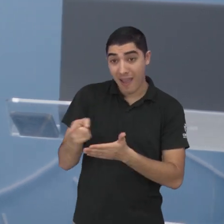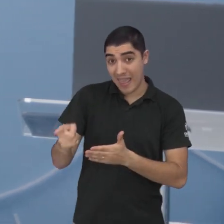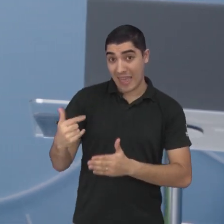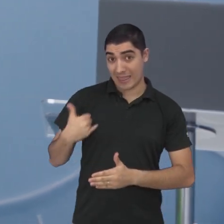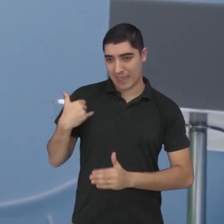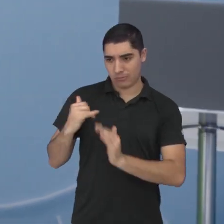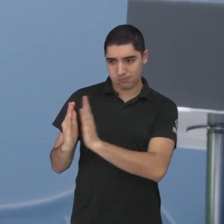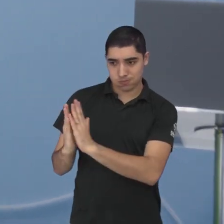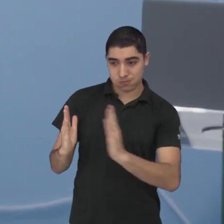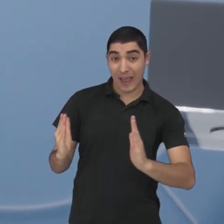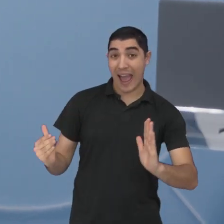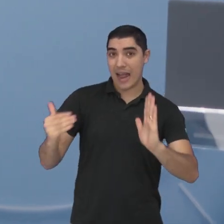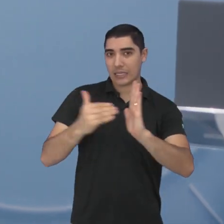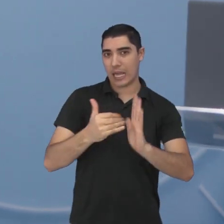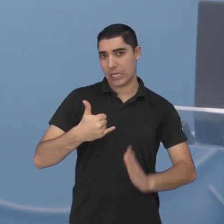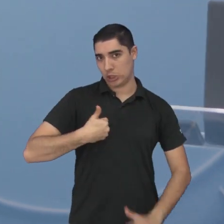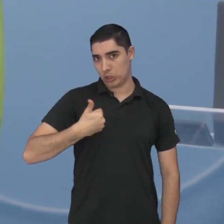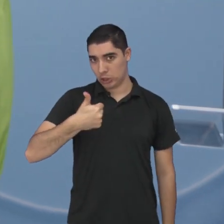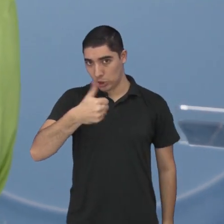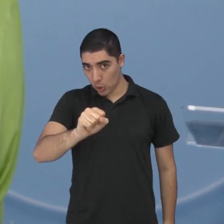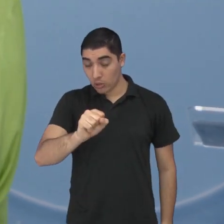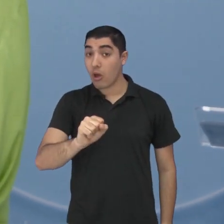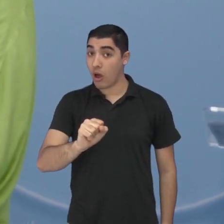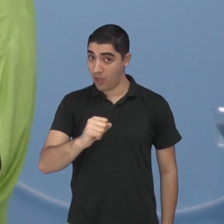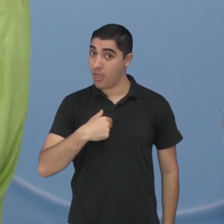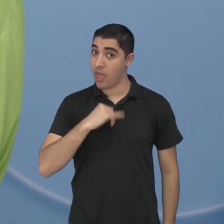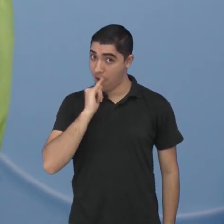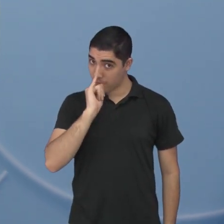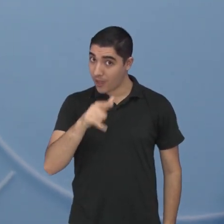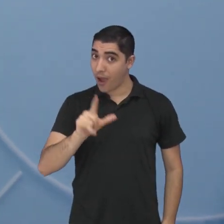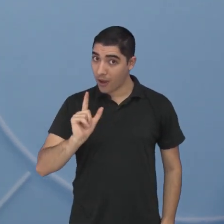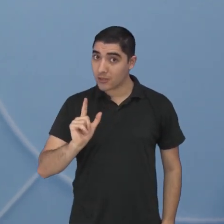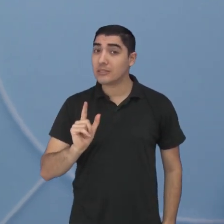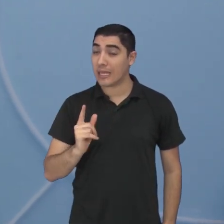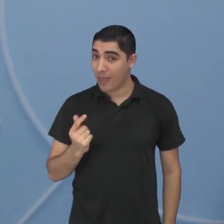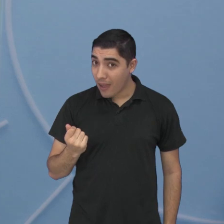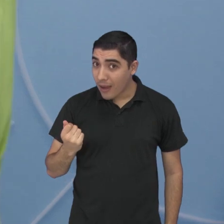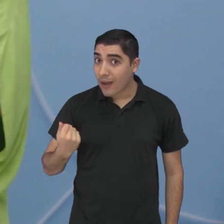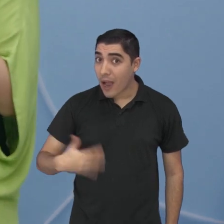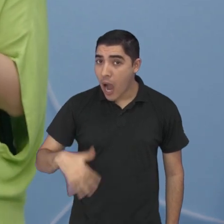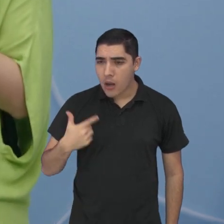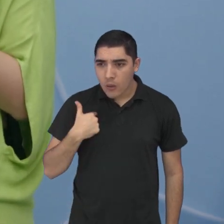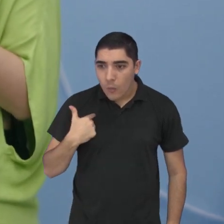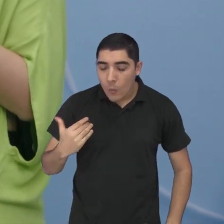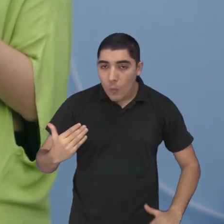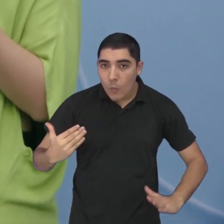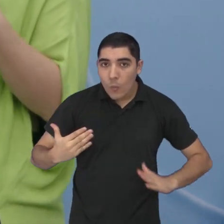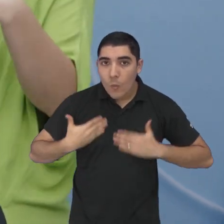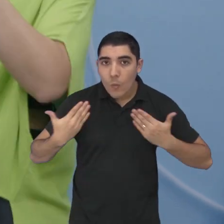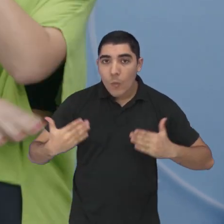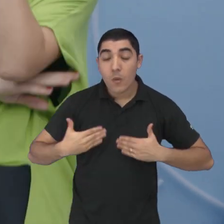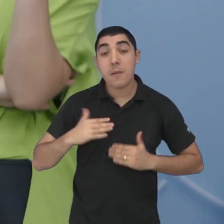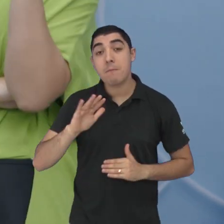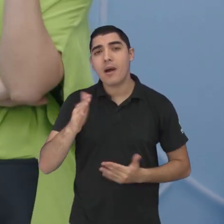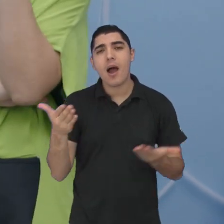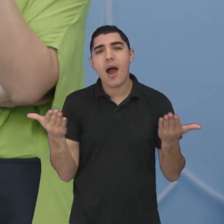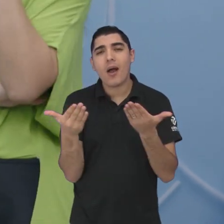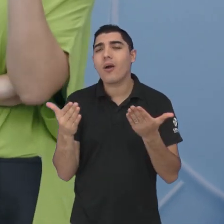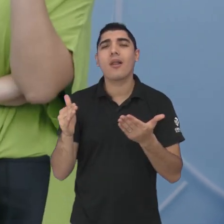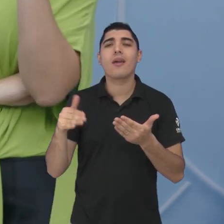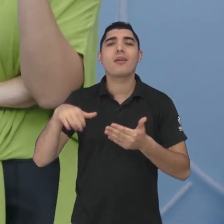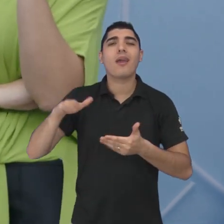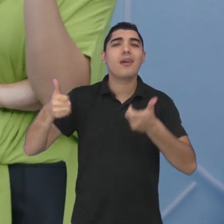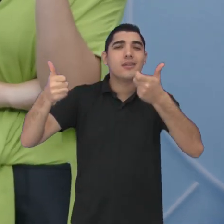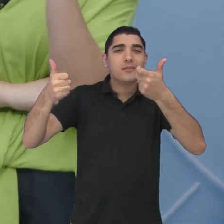18 anos, gente? Já adianto que é bastante coisa, viu? Eu me surpreendi com os valores, mas quem vai contar